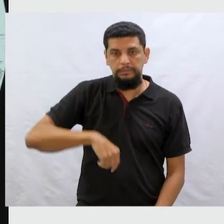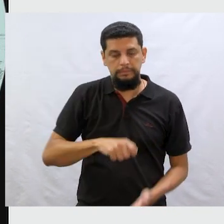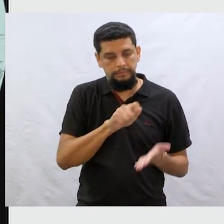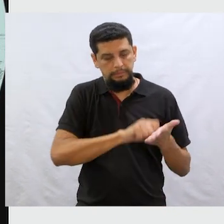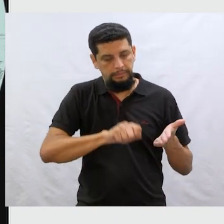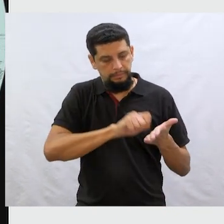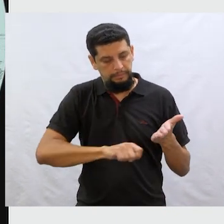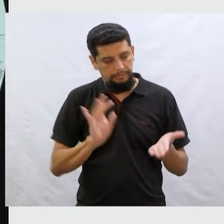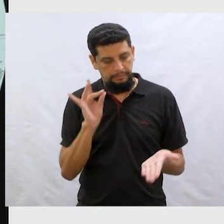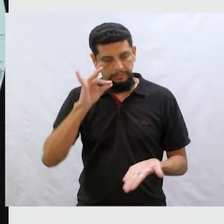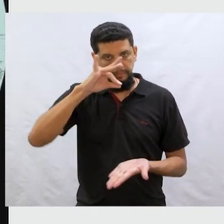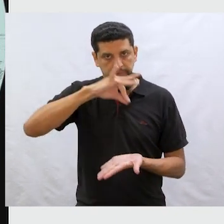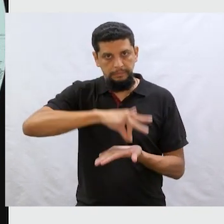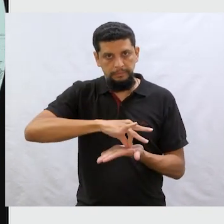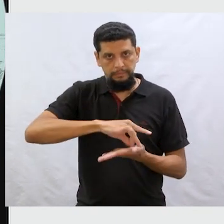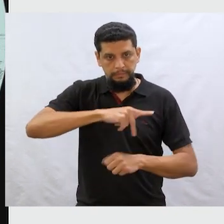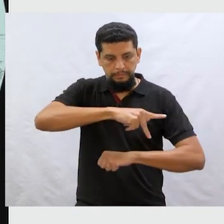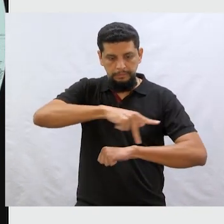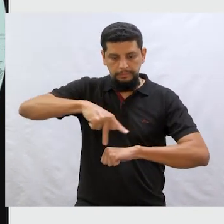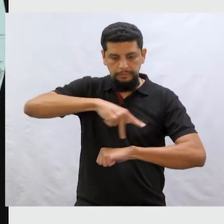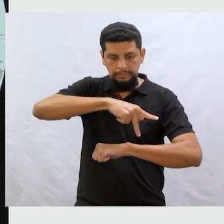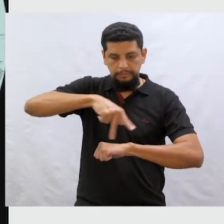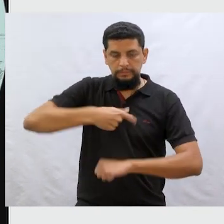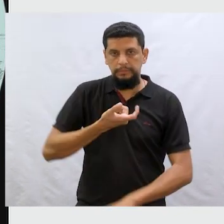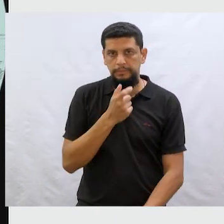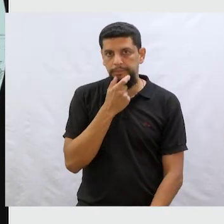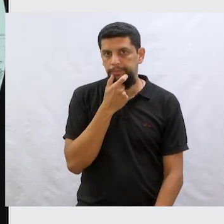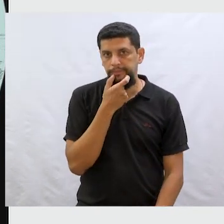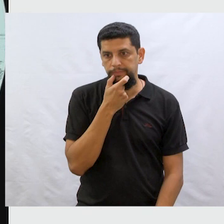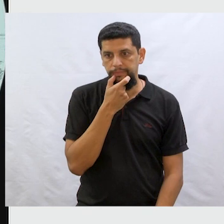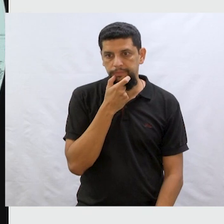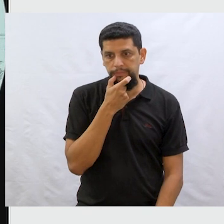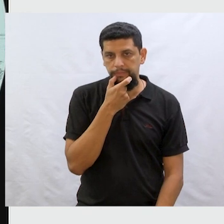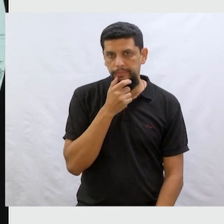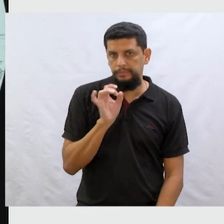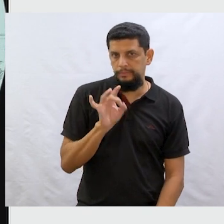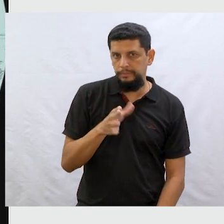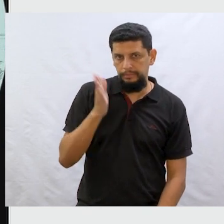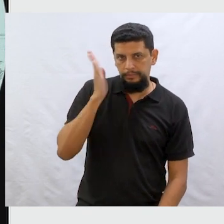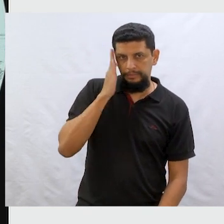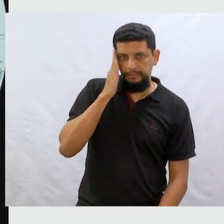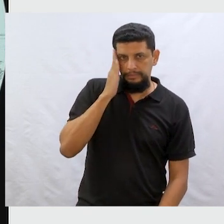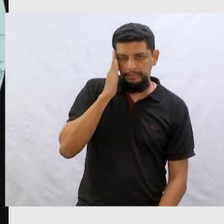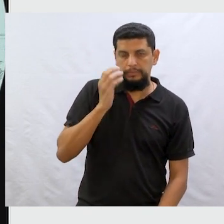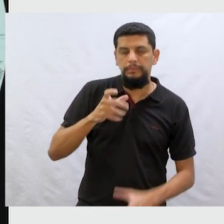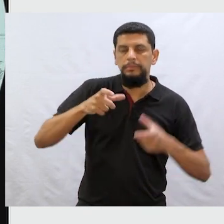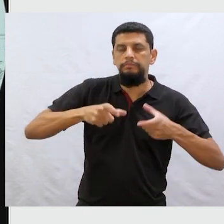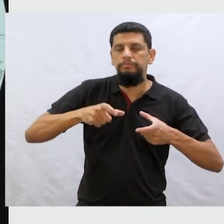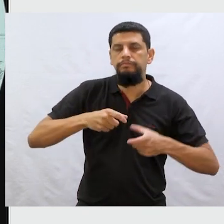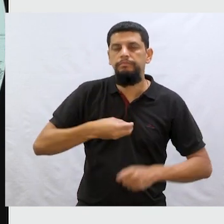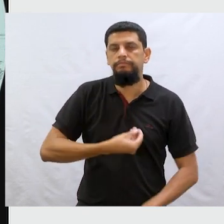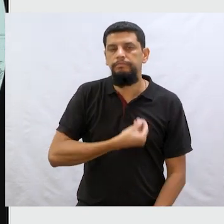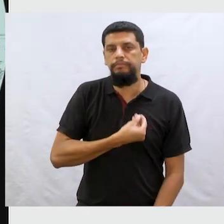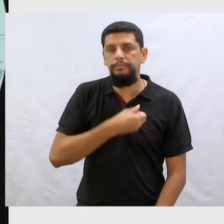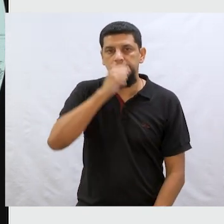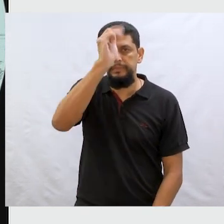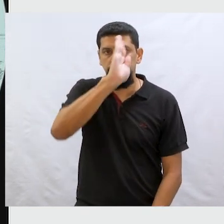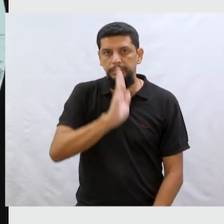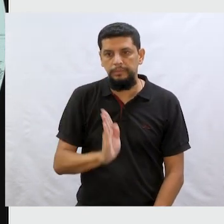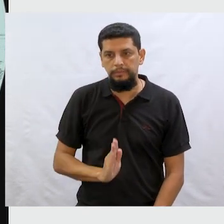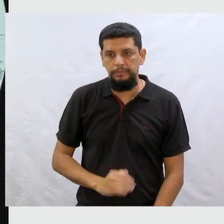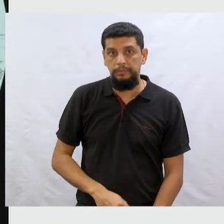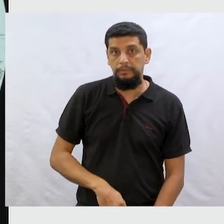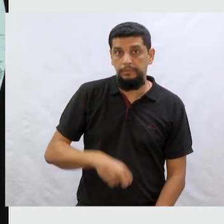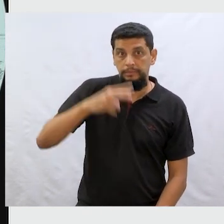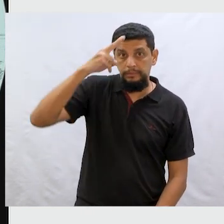que foi escrita originalmente lá na Inglaterra. Isso mesmo. E só pra gente também se localizar onde nós estamos? No Brasil. Ou